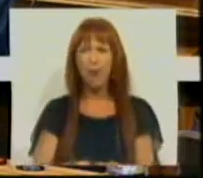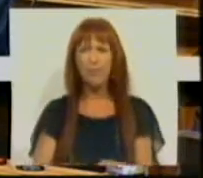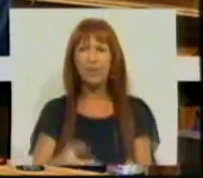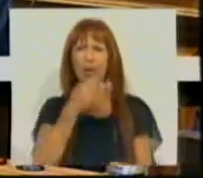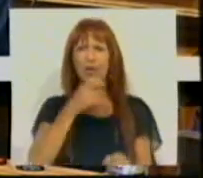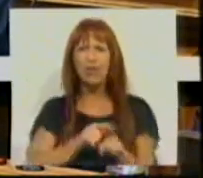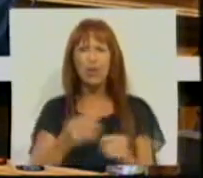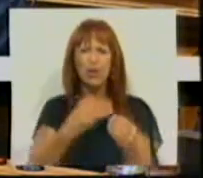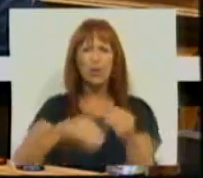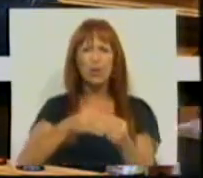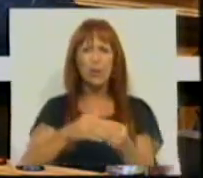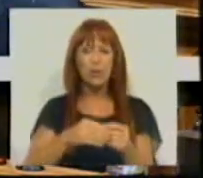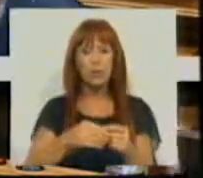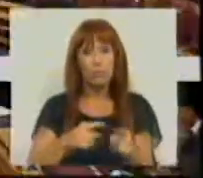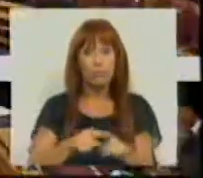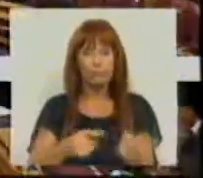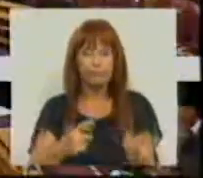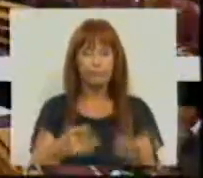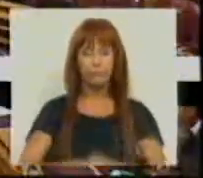falar em congelamento de pensões. Obrigada. Obrigada. Obrigada. Obrigado.